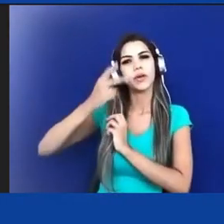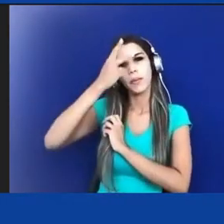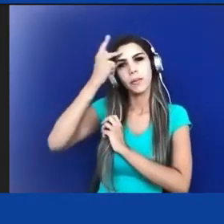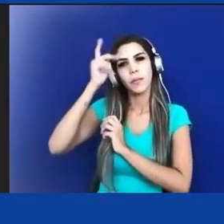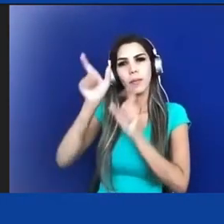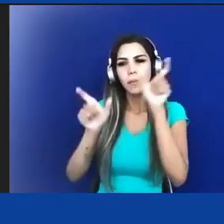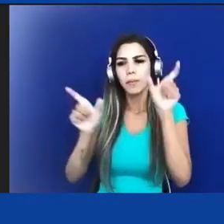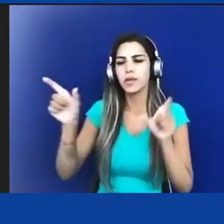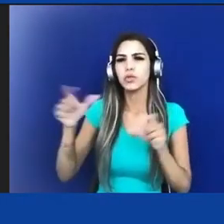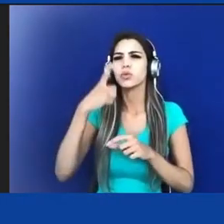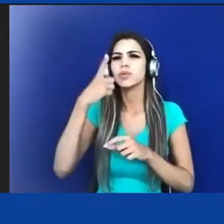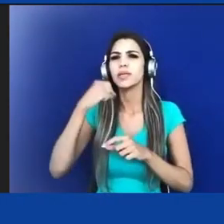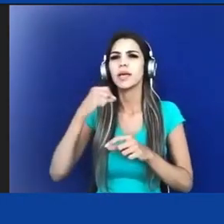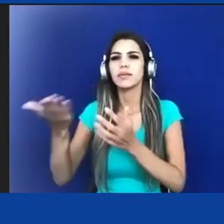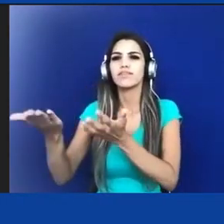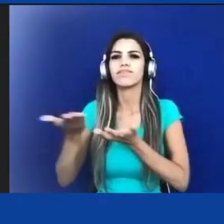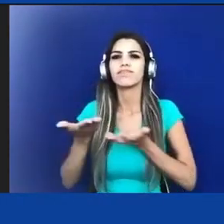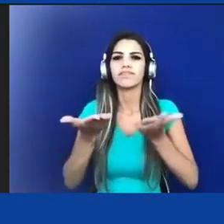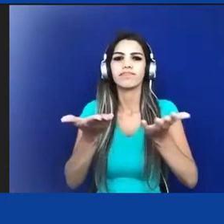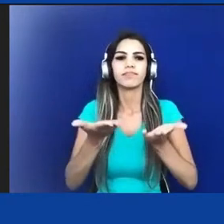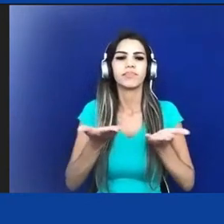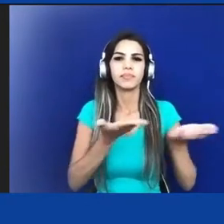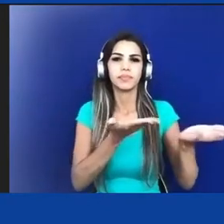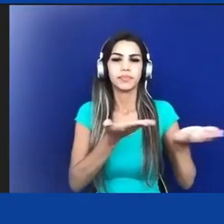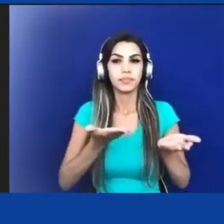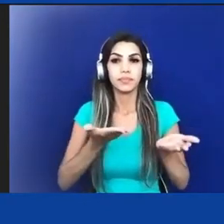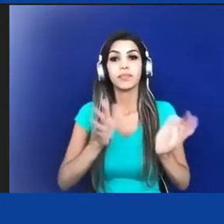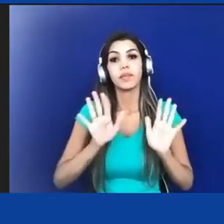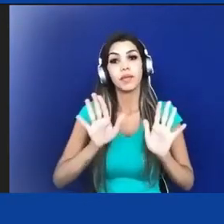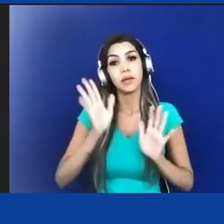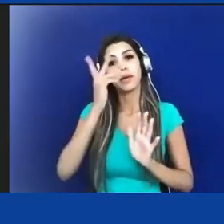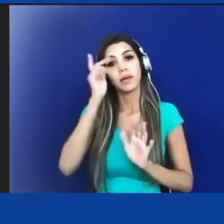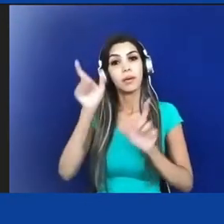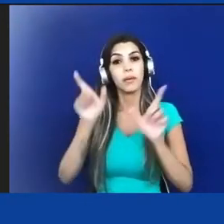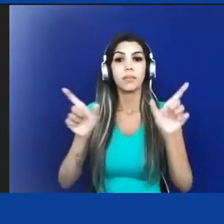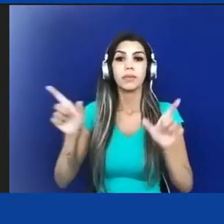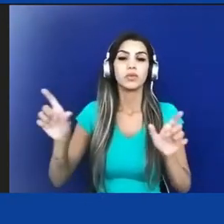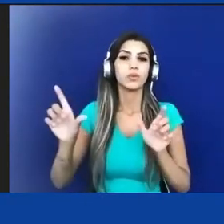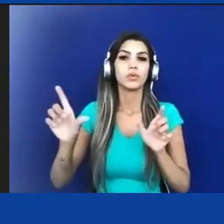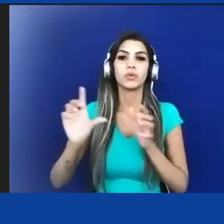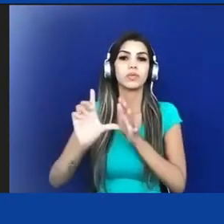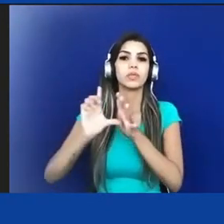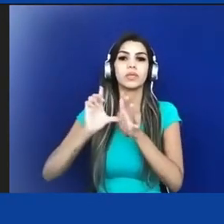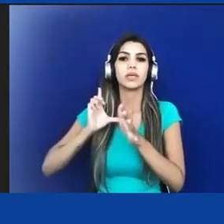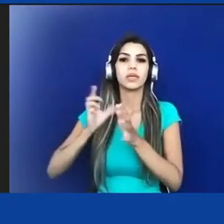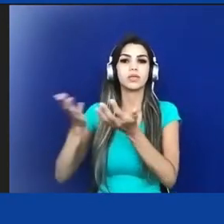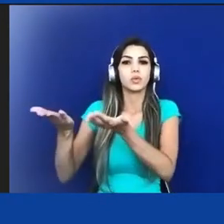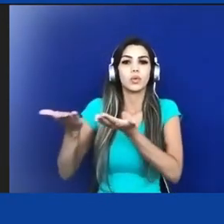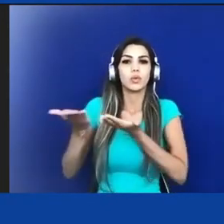que geralmente não são chamadas ou não eram chamadas para esse tipo de atividade.